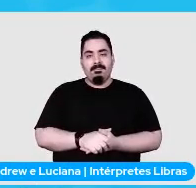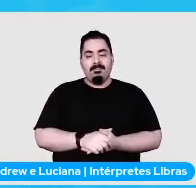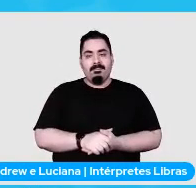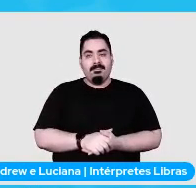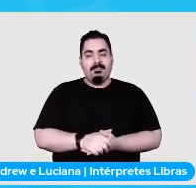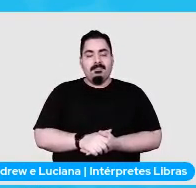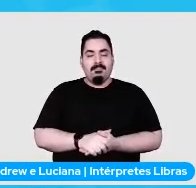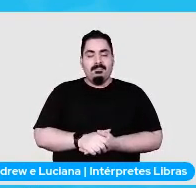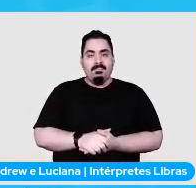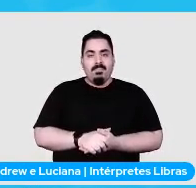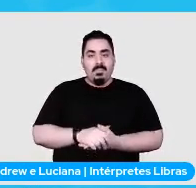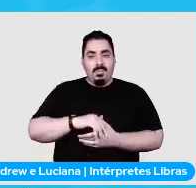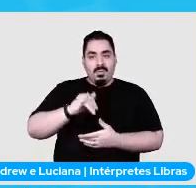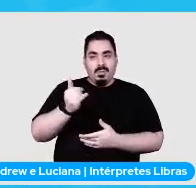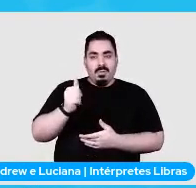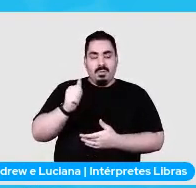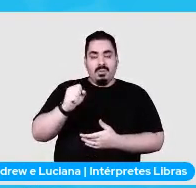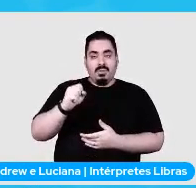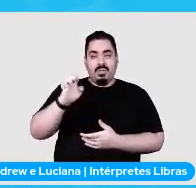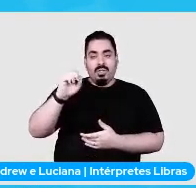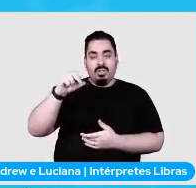JSON Schema para poder